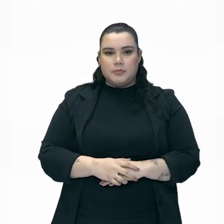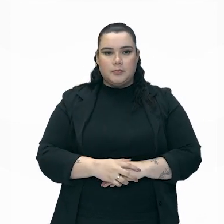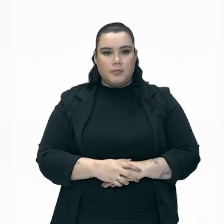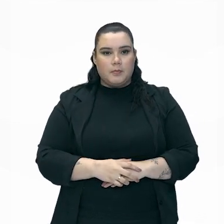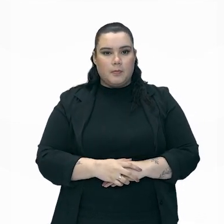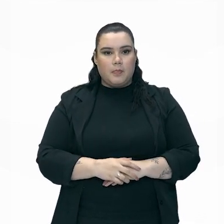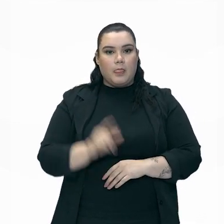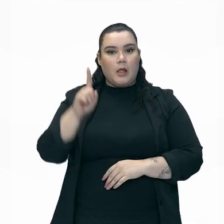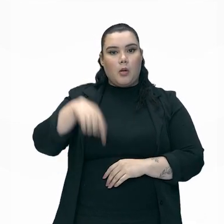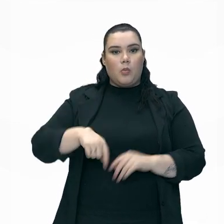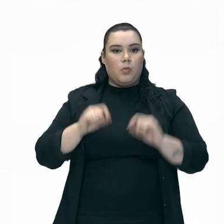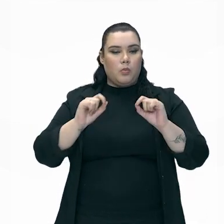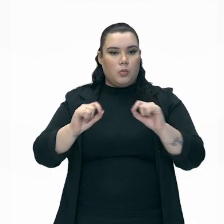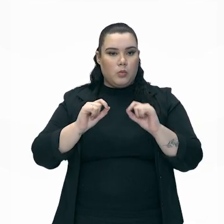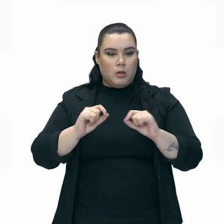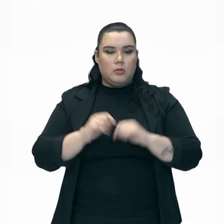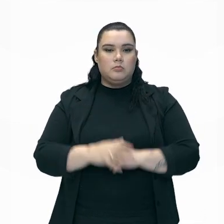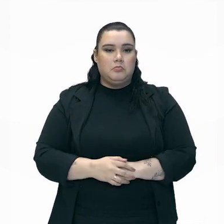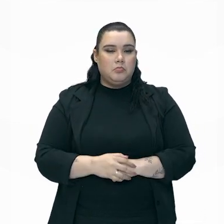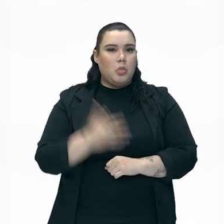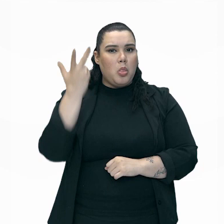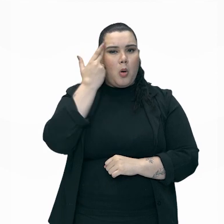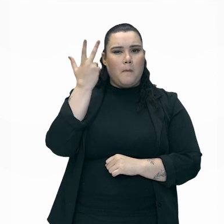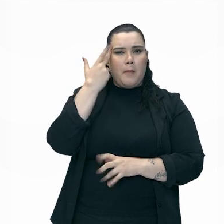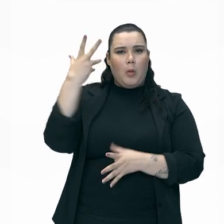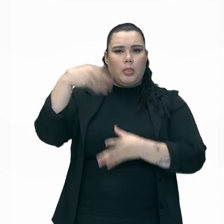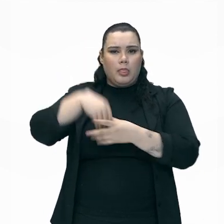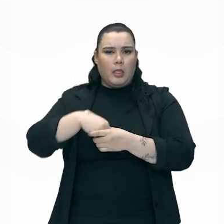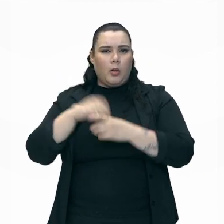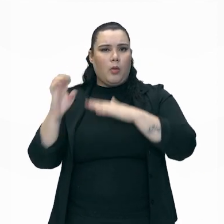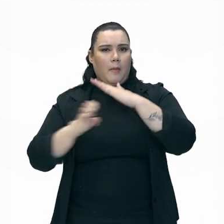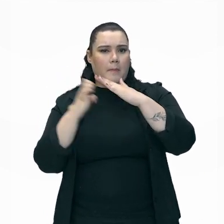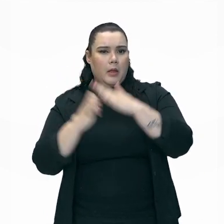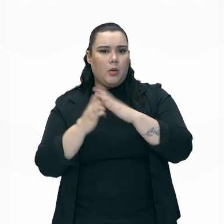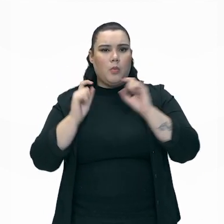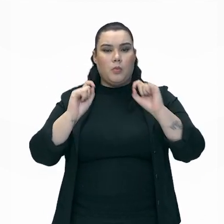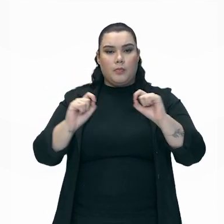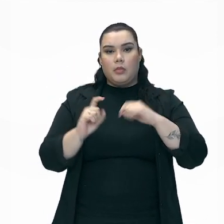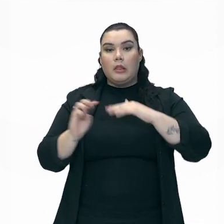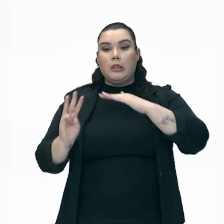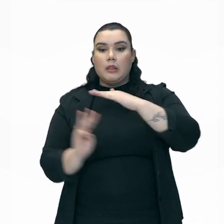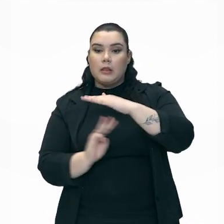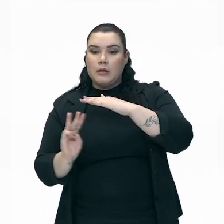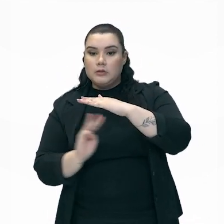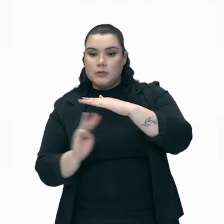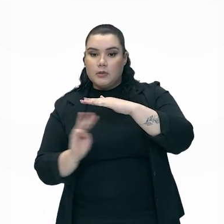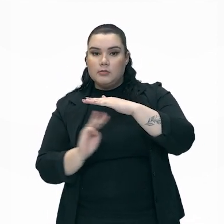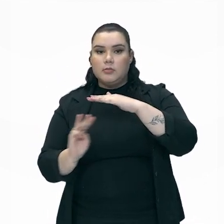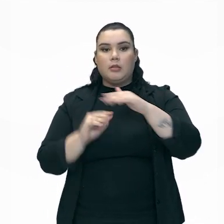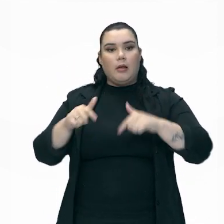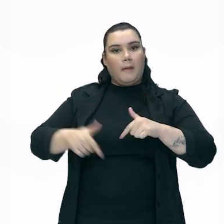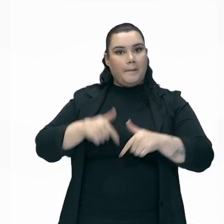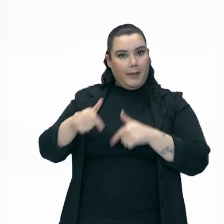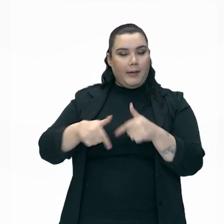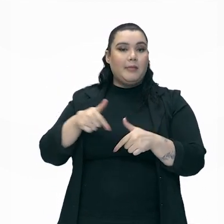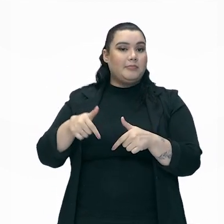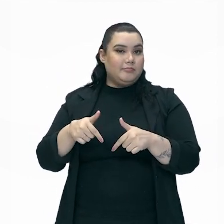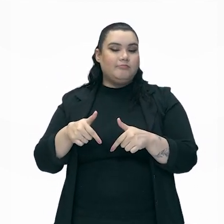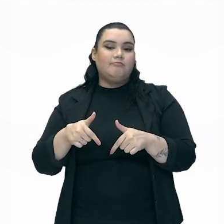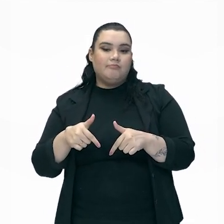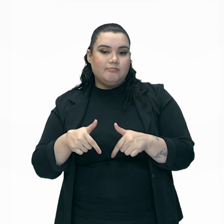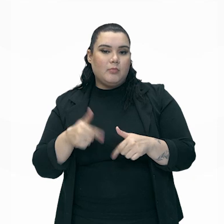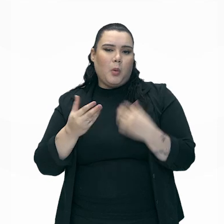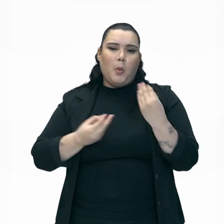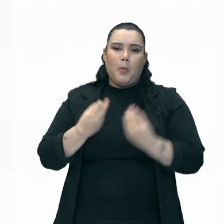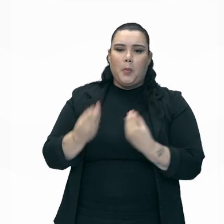delas que é muito comum hoje em dia, pessoal, nas empresas em geral, é a terceirização de trabalhos. Quando as